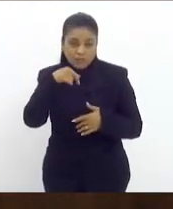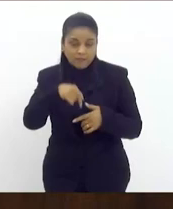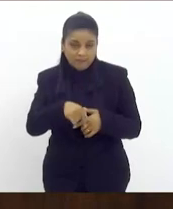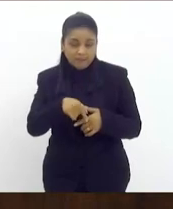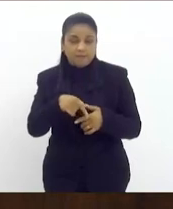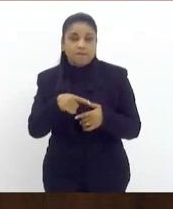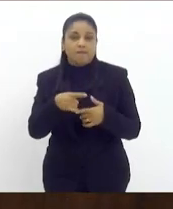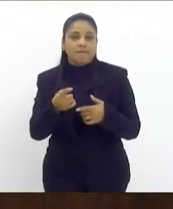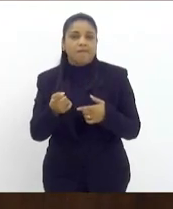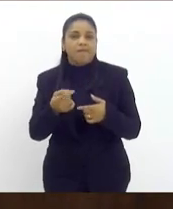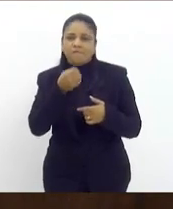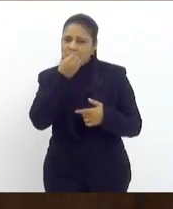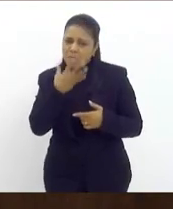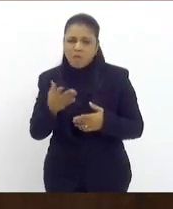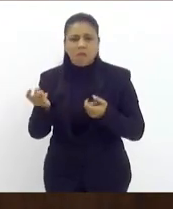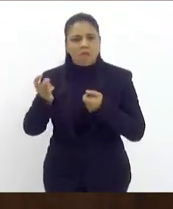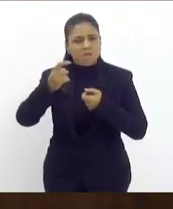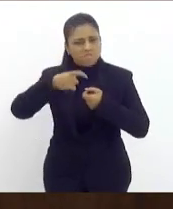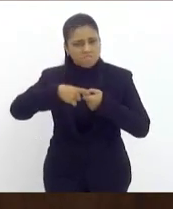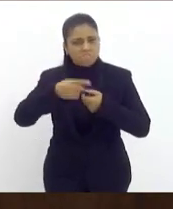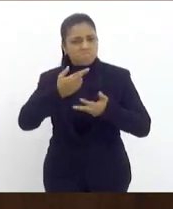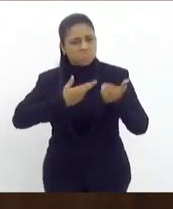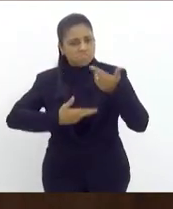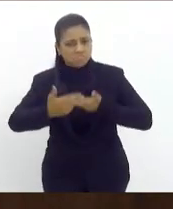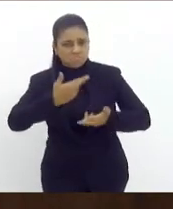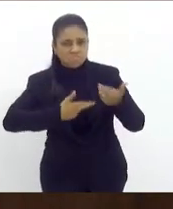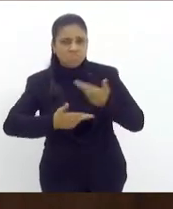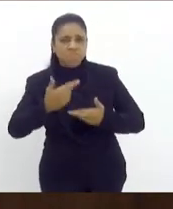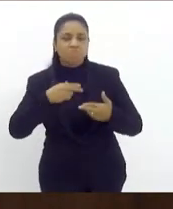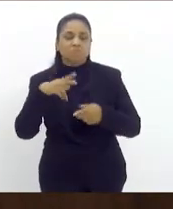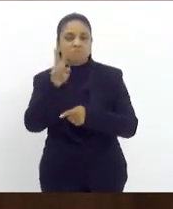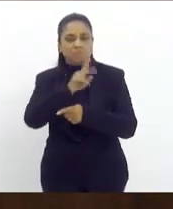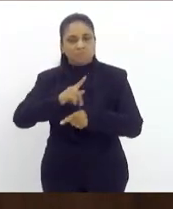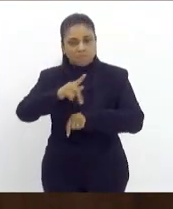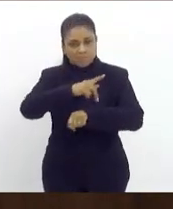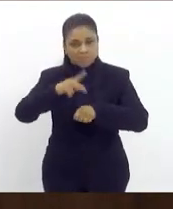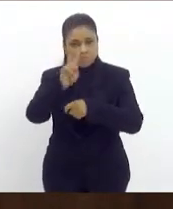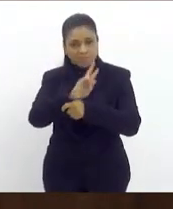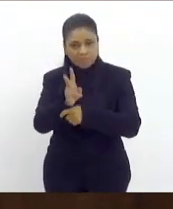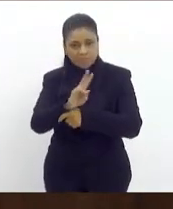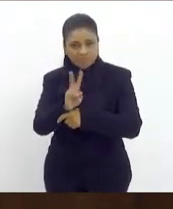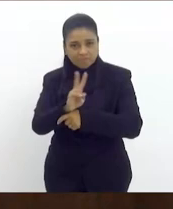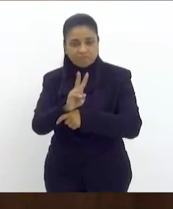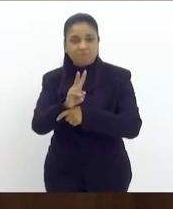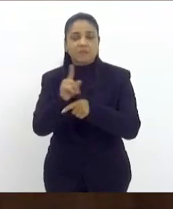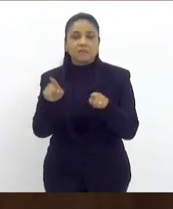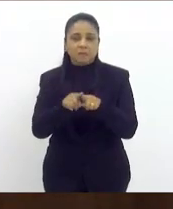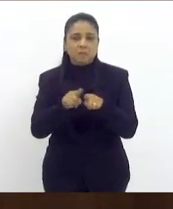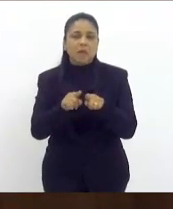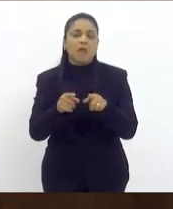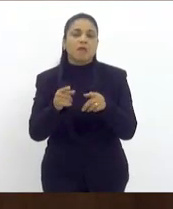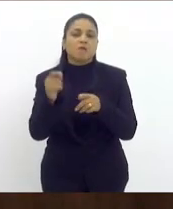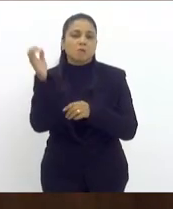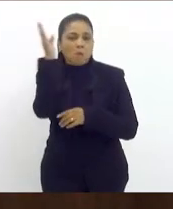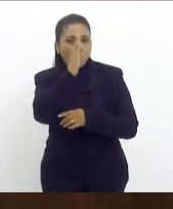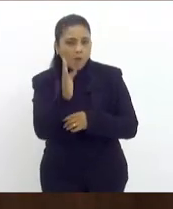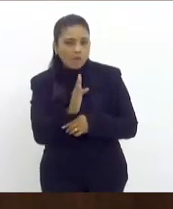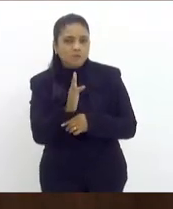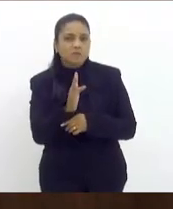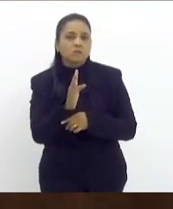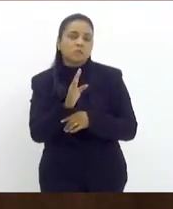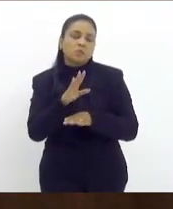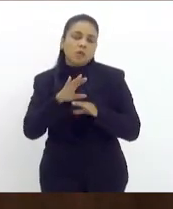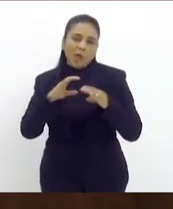retomar as relações diplomáticas com a Venezuela assim como ele retomou as relações do Brasil com toda a